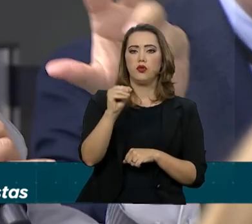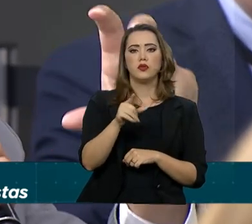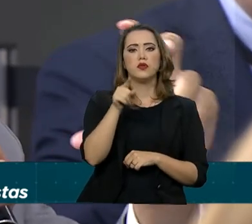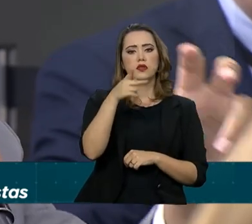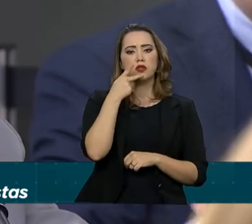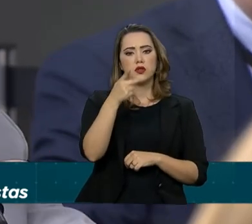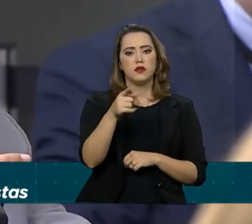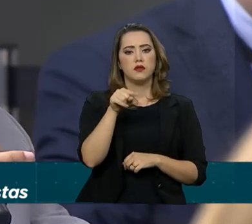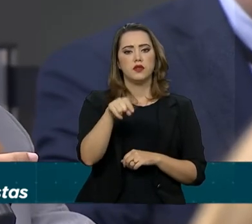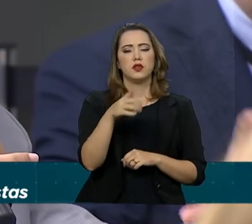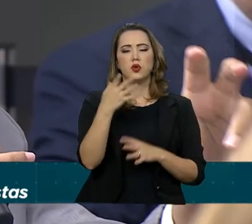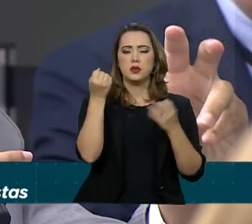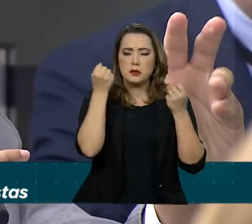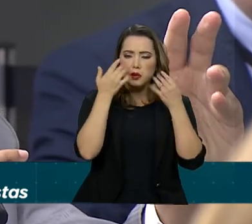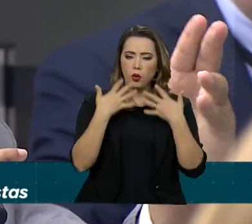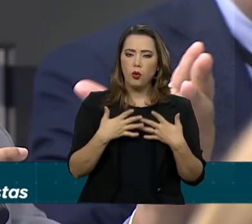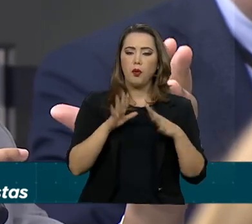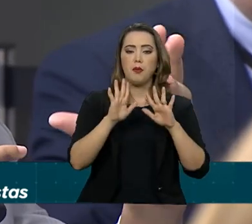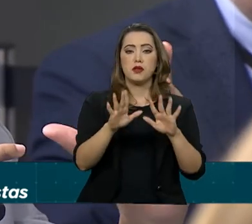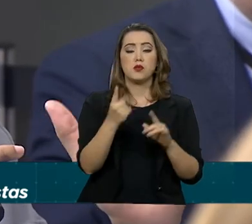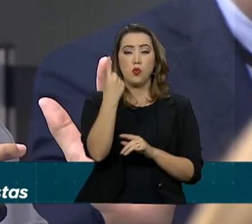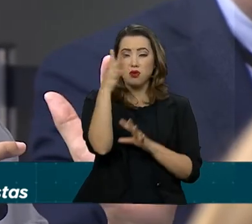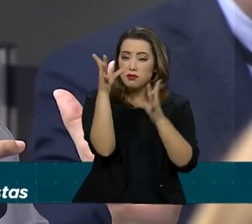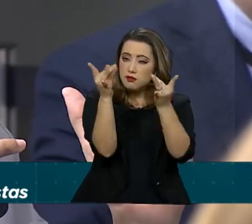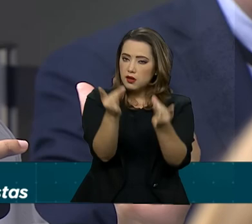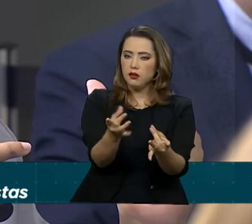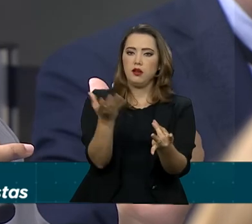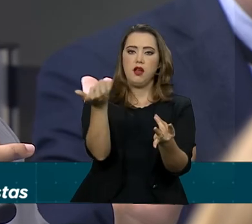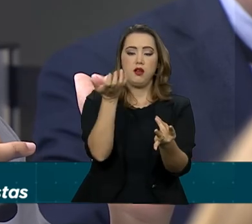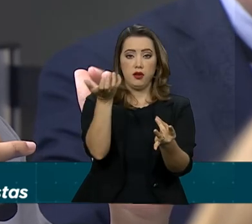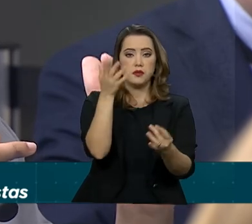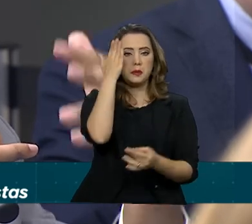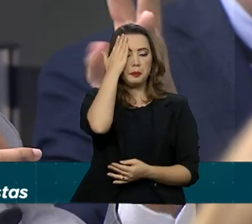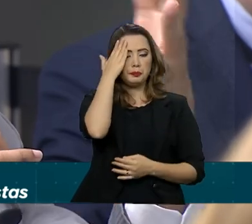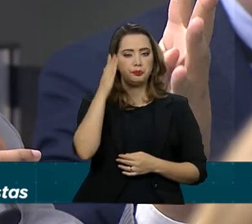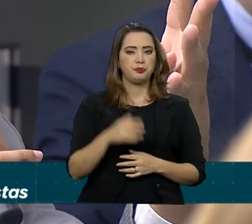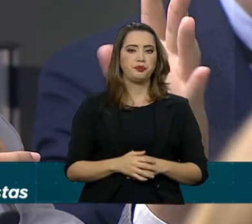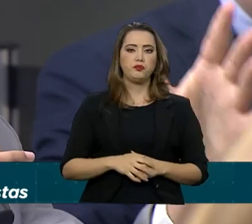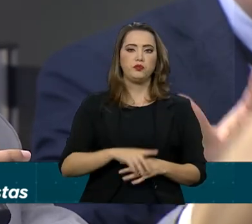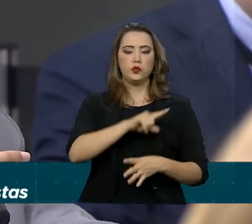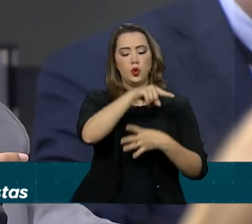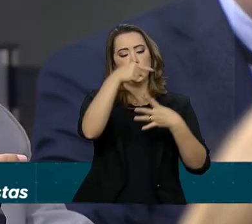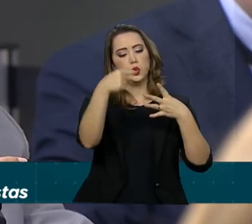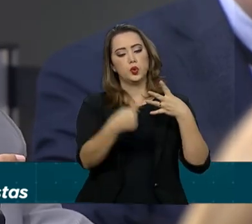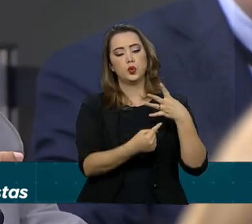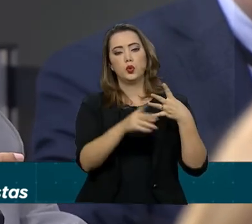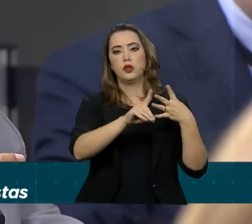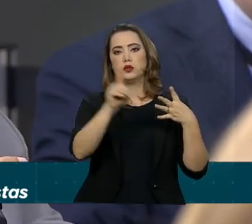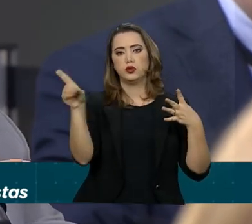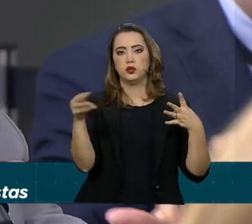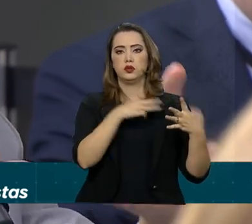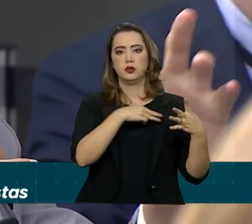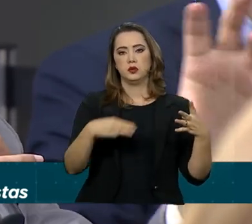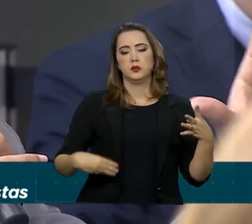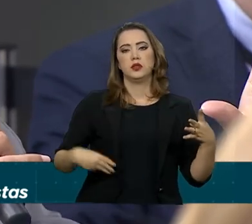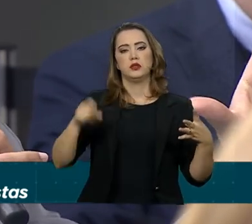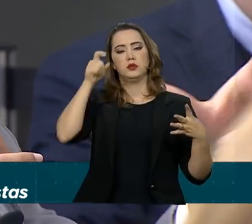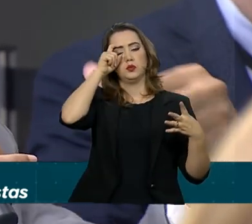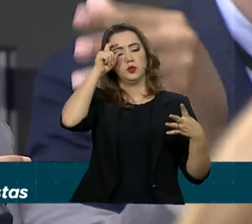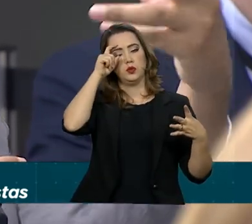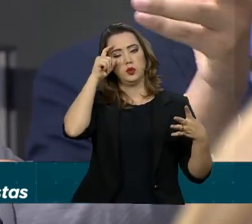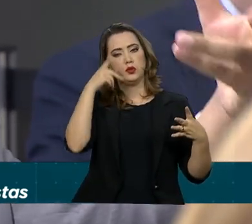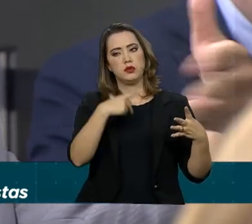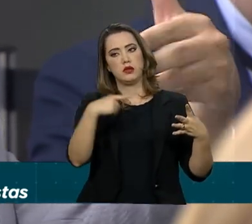eu só gostaria de pegar um detalhe. O senhor deixou claro que, enfim, os quatro dias que o ministro Sérgio Moro, ele ficará afastado do